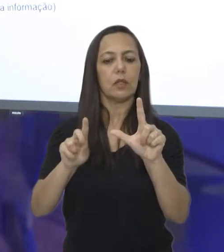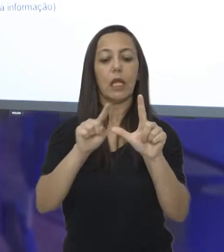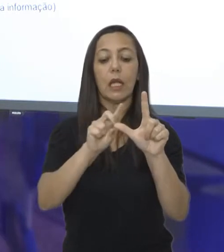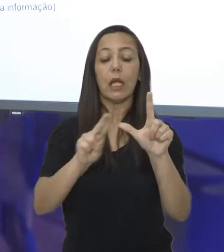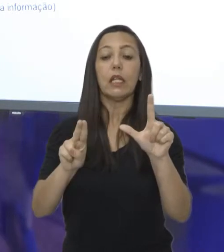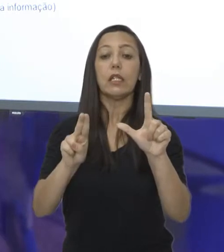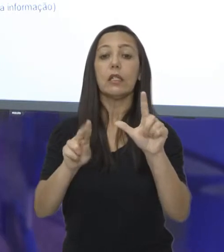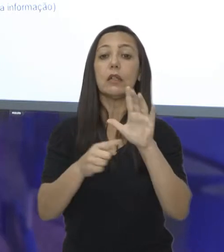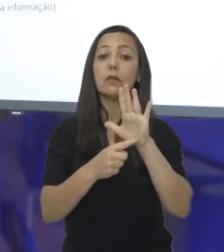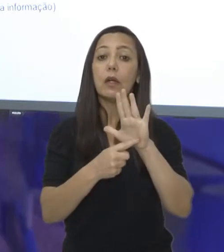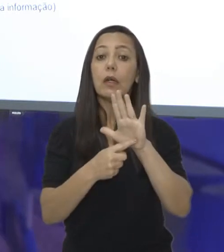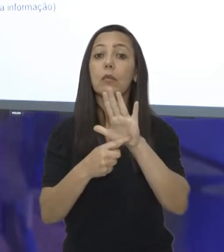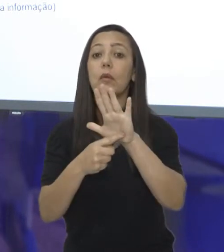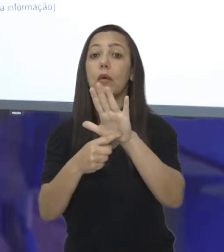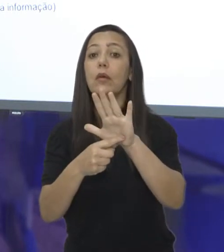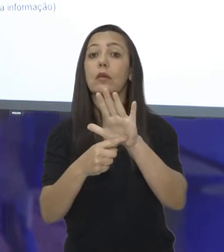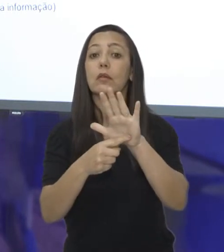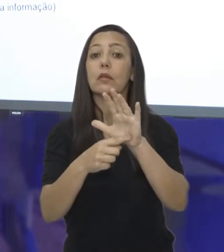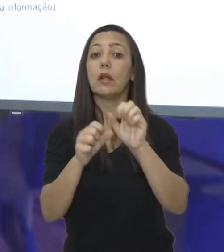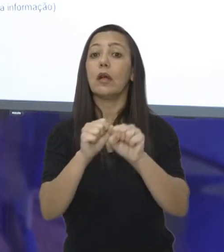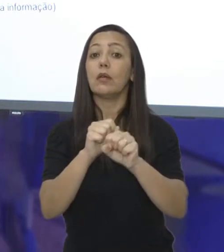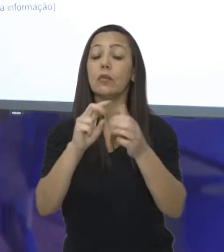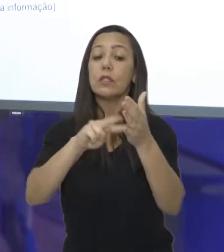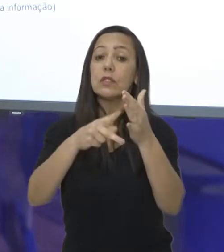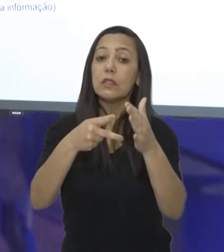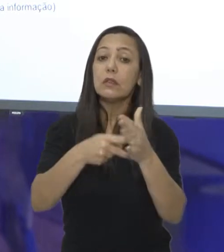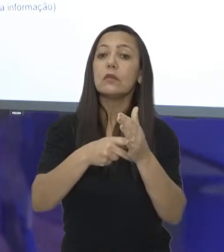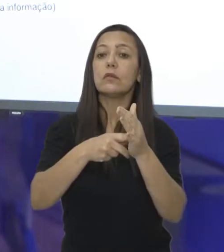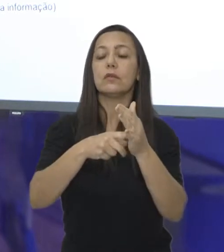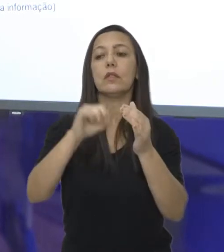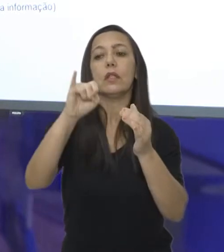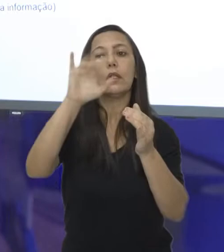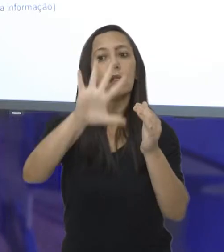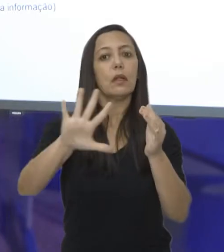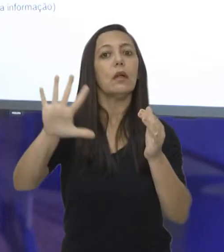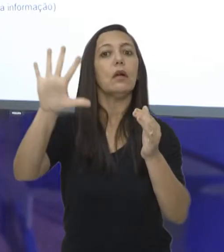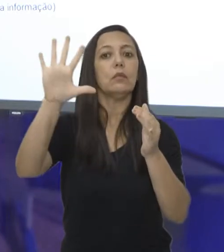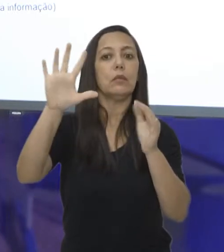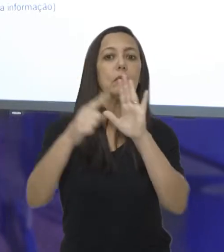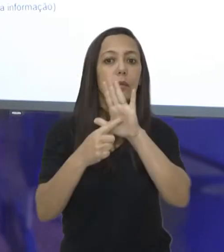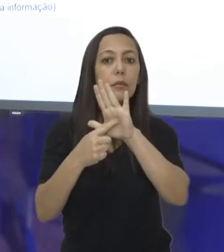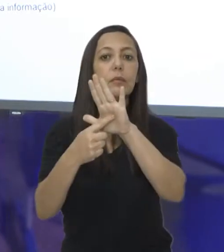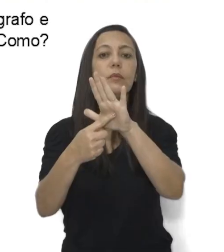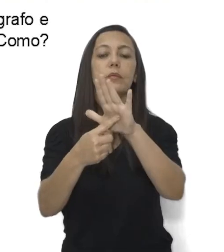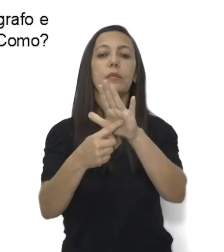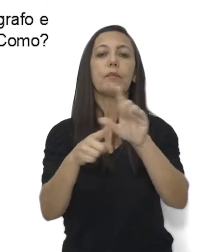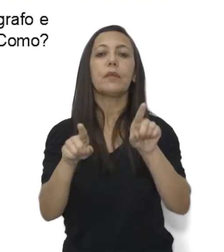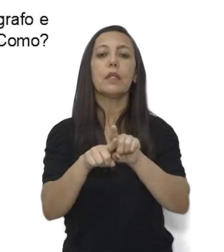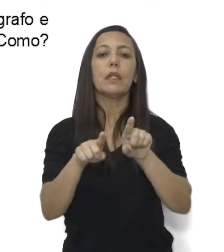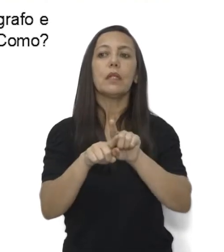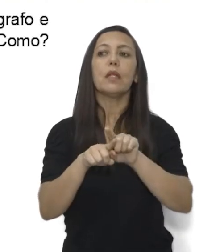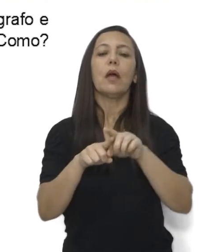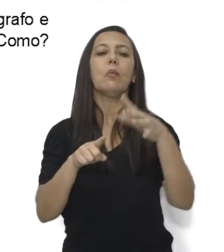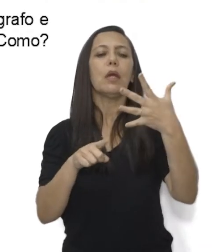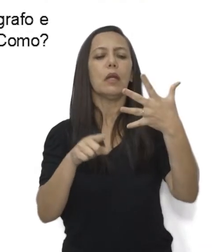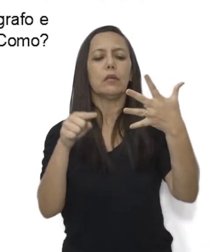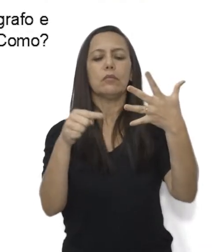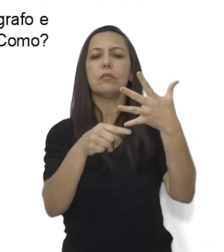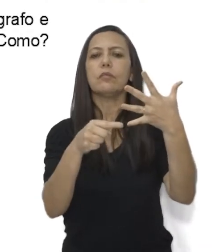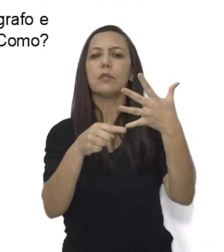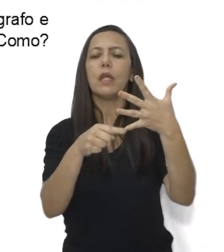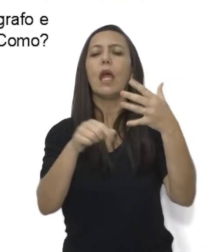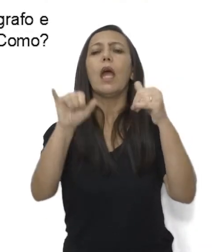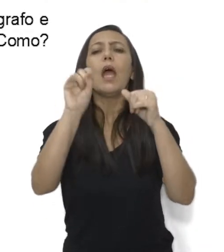Traduzir do que a notícia está falando, do a notícia quer informar ao leitor. E o lead são